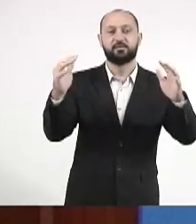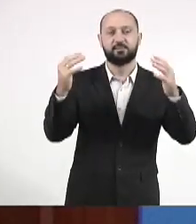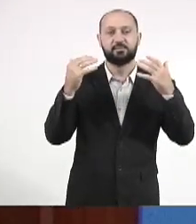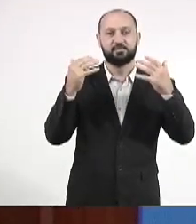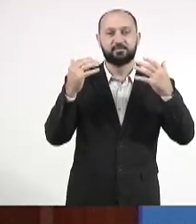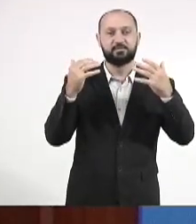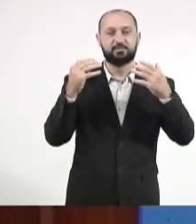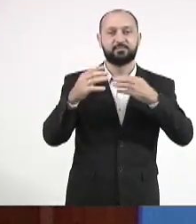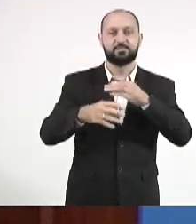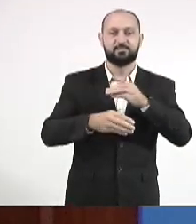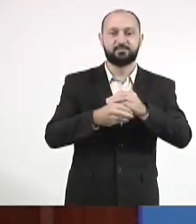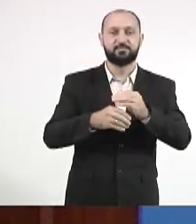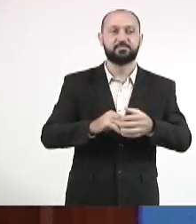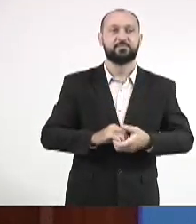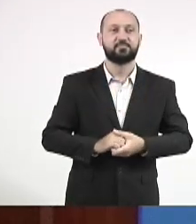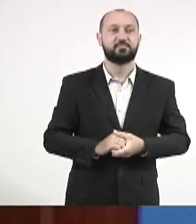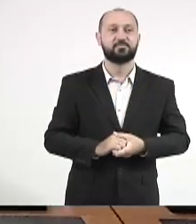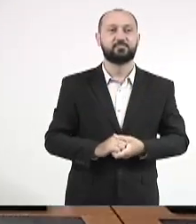pelos apartes que eu recebi.